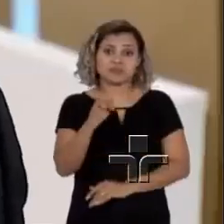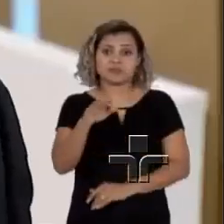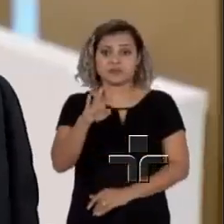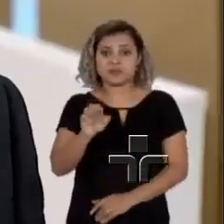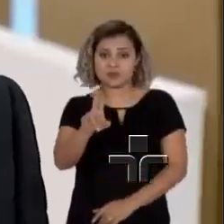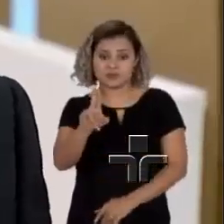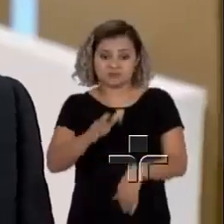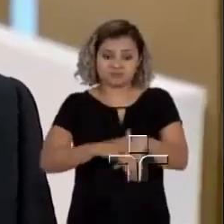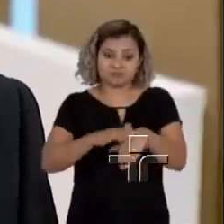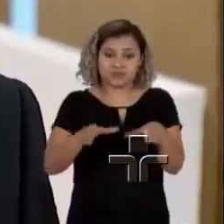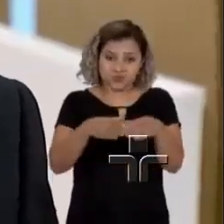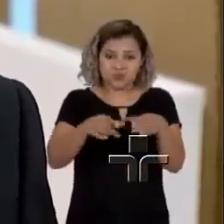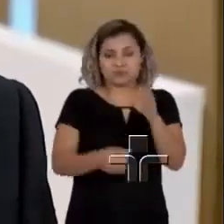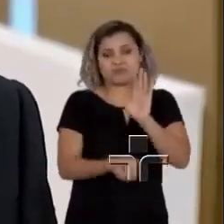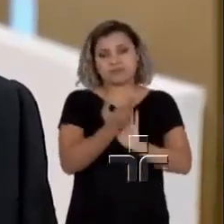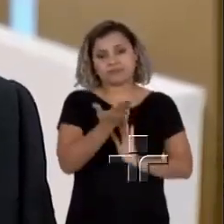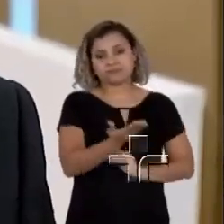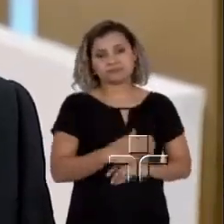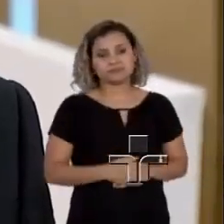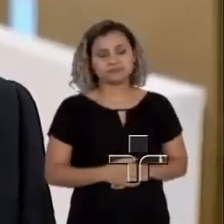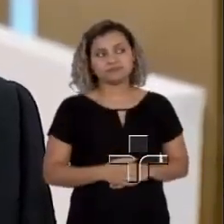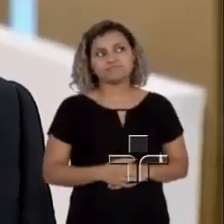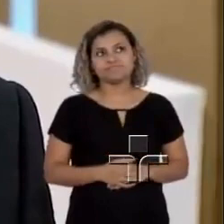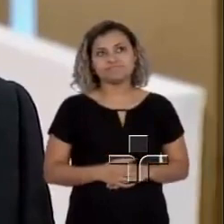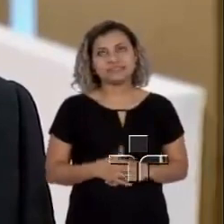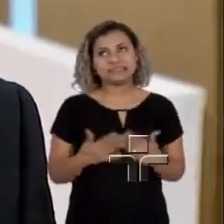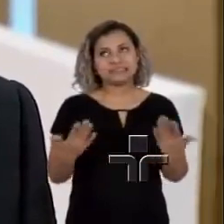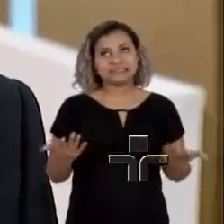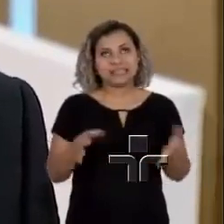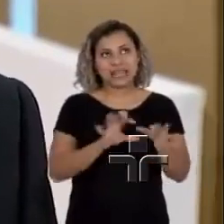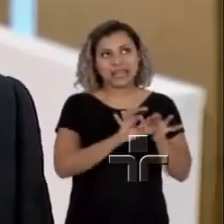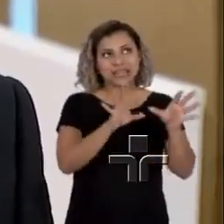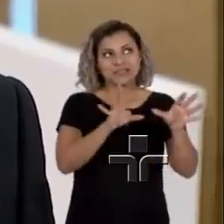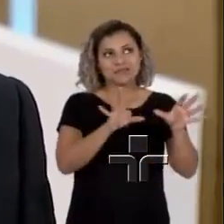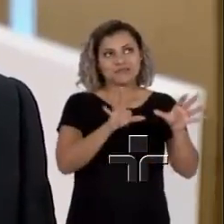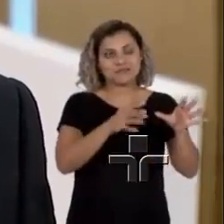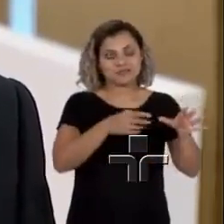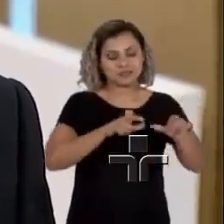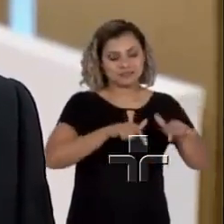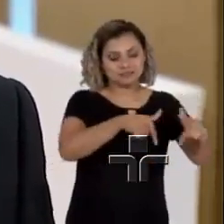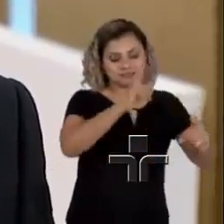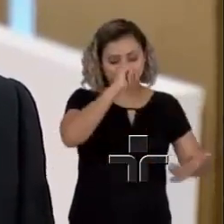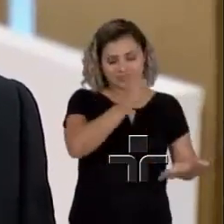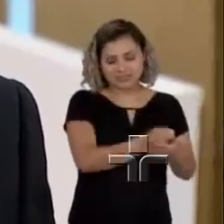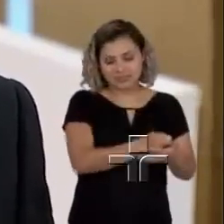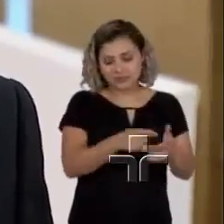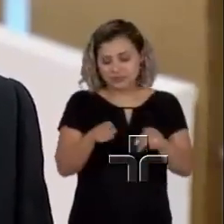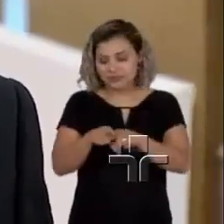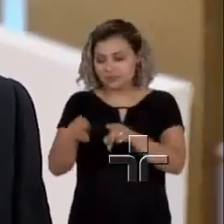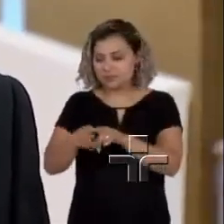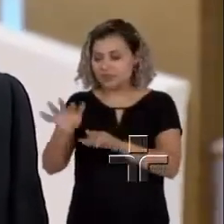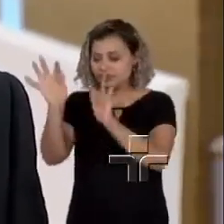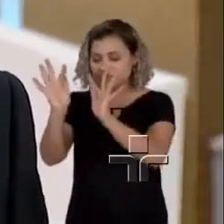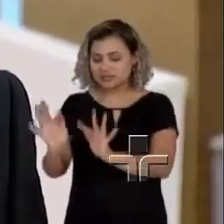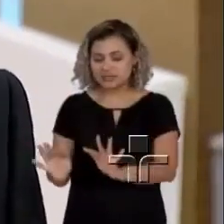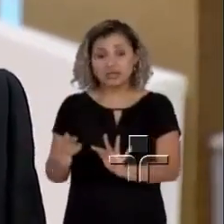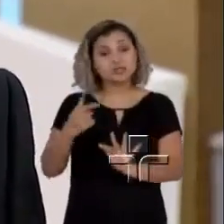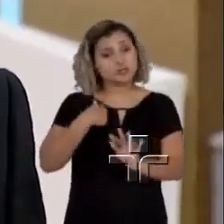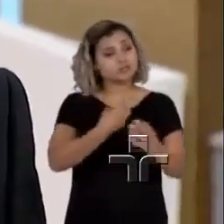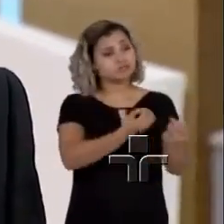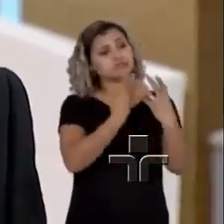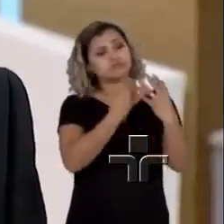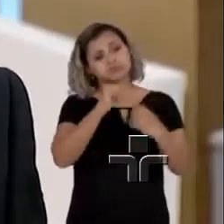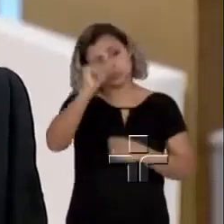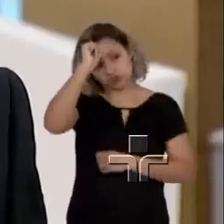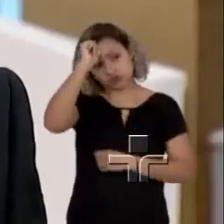a relação entre livre-arbítrio e felicidade, você tem aí, aprendi com alunas junguianas, uma